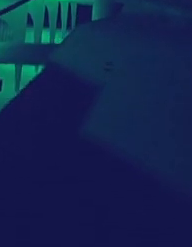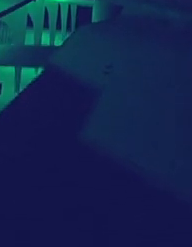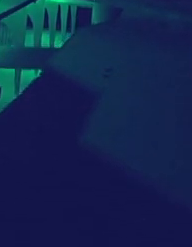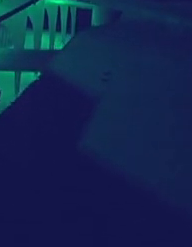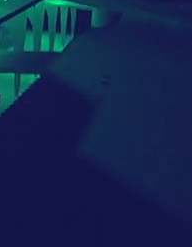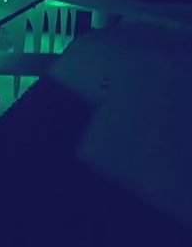E aí E